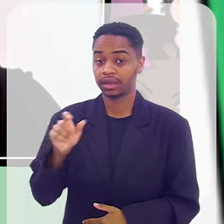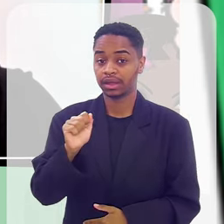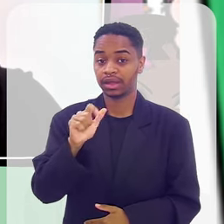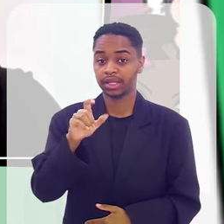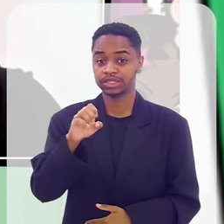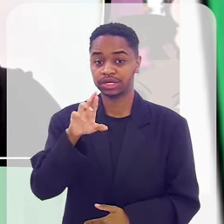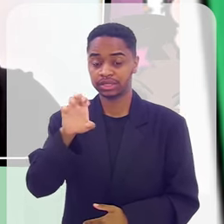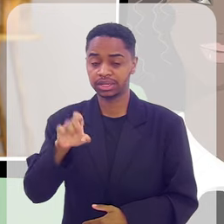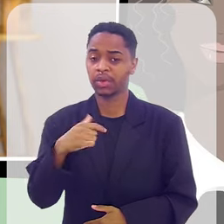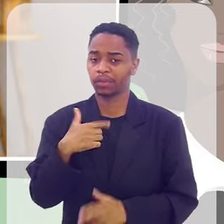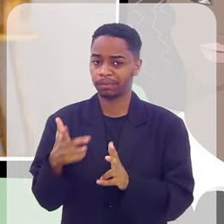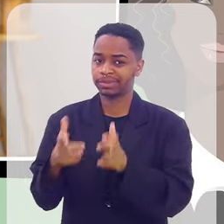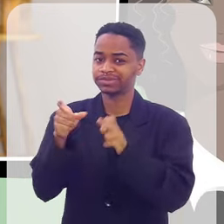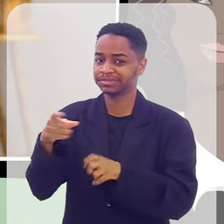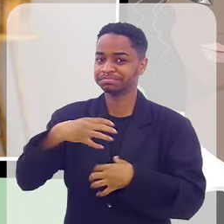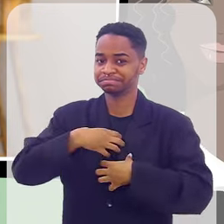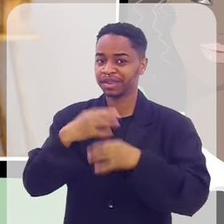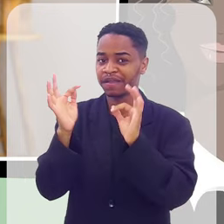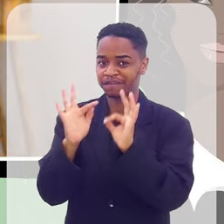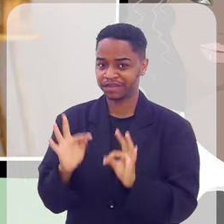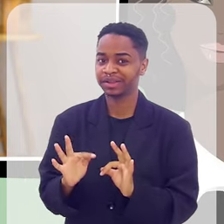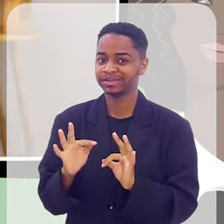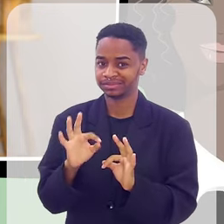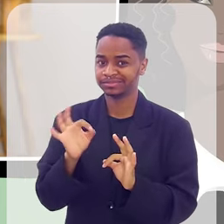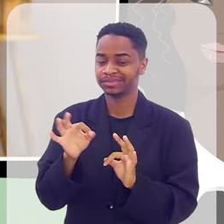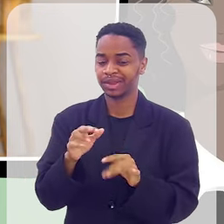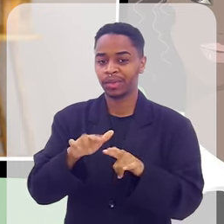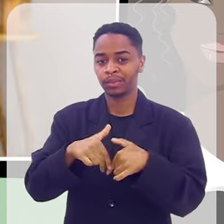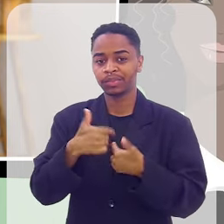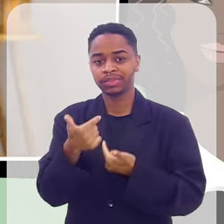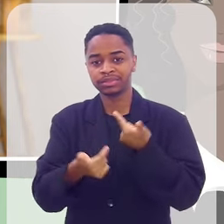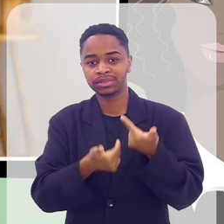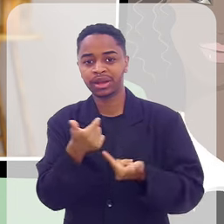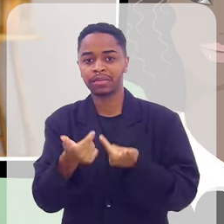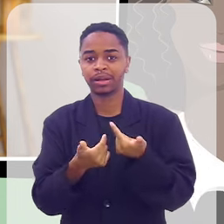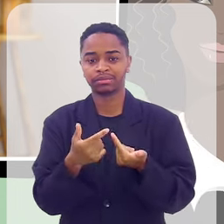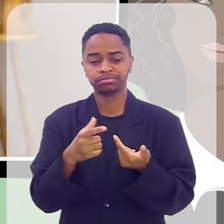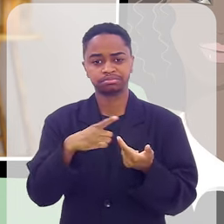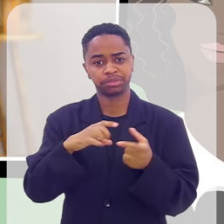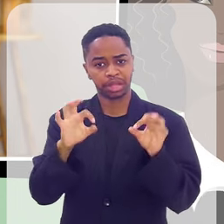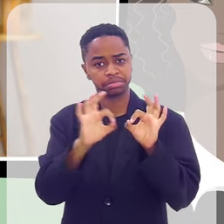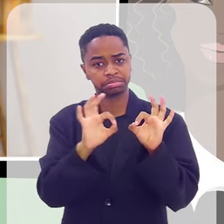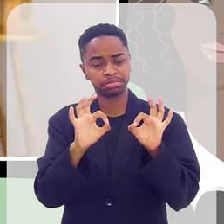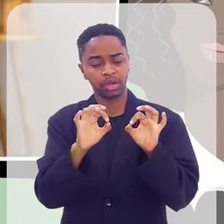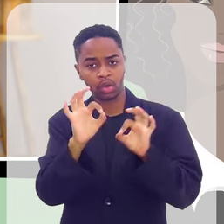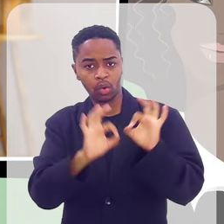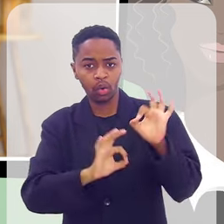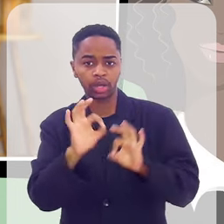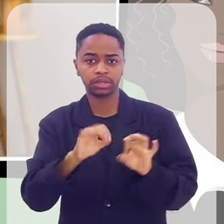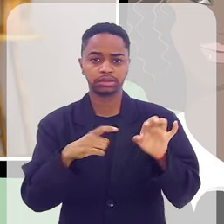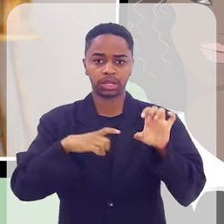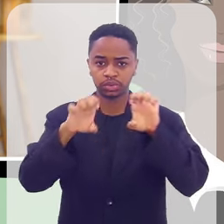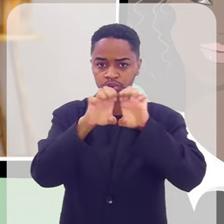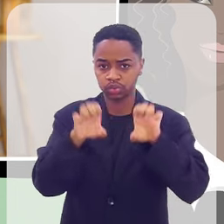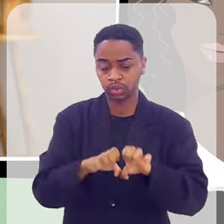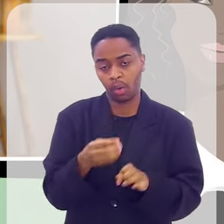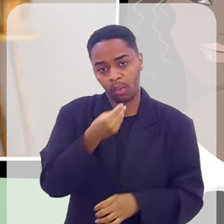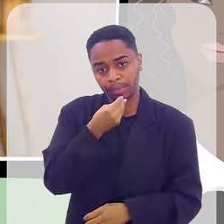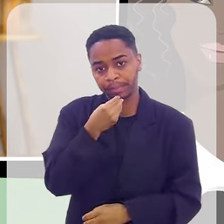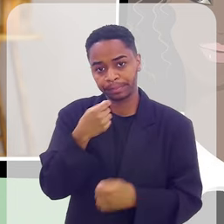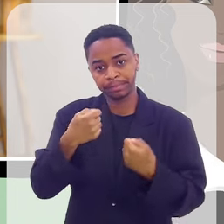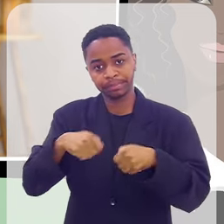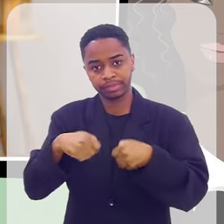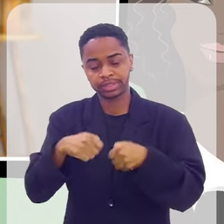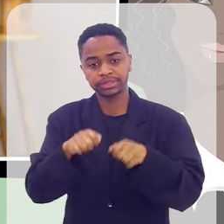Alexandre, dá para ver a felicidade, né? De um trabalho estruturado, é claro, que